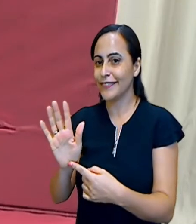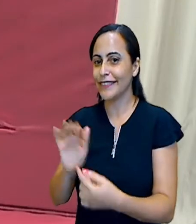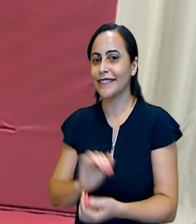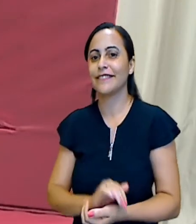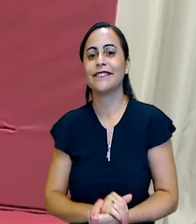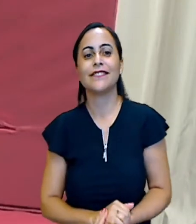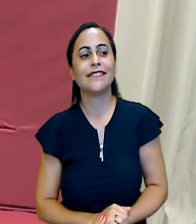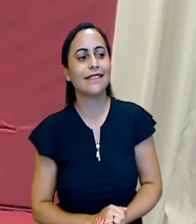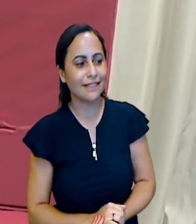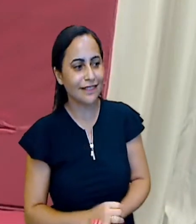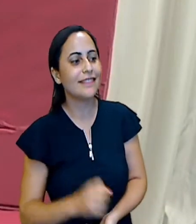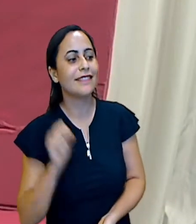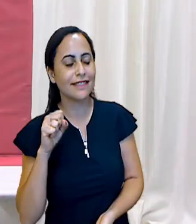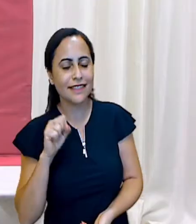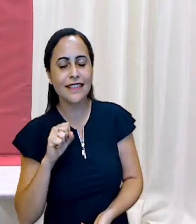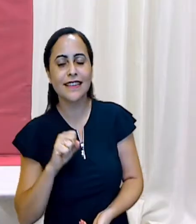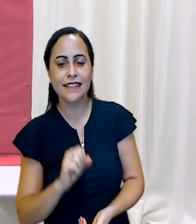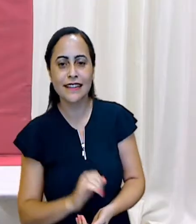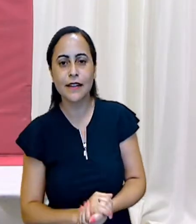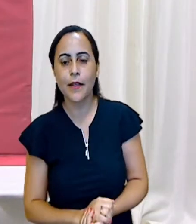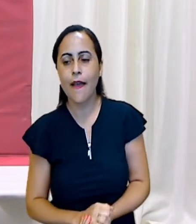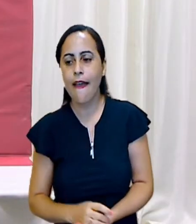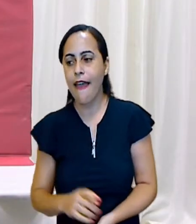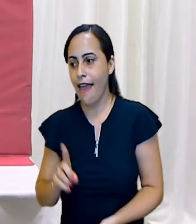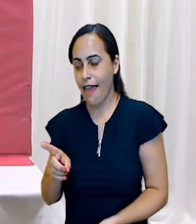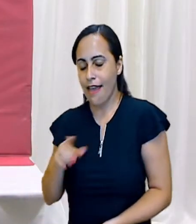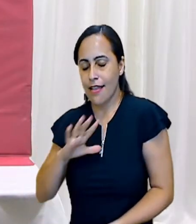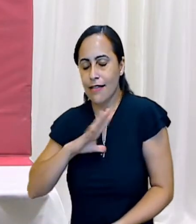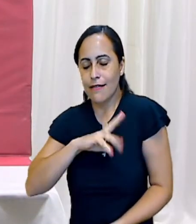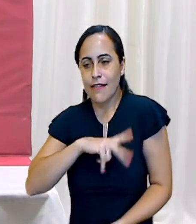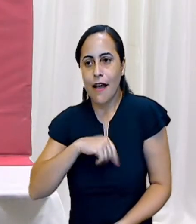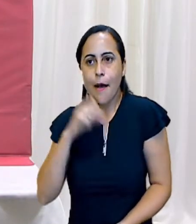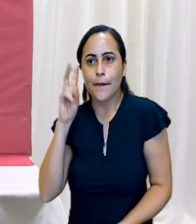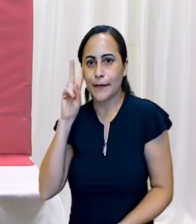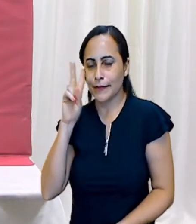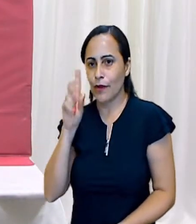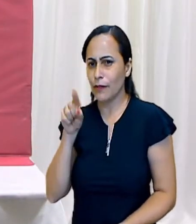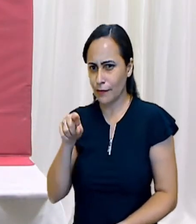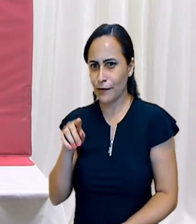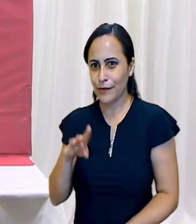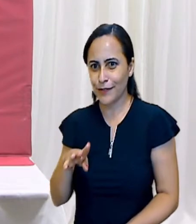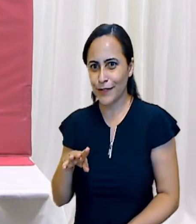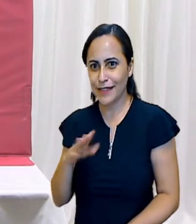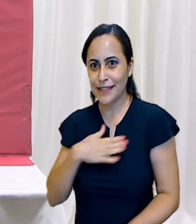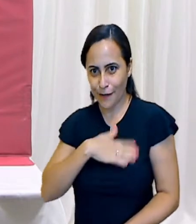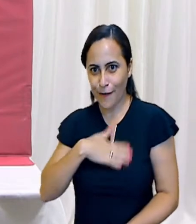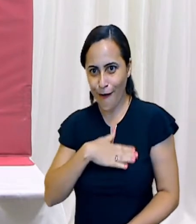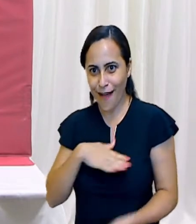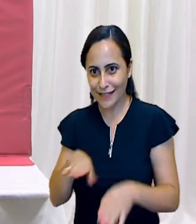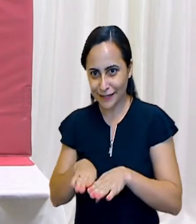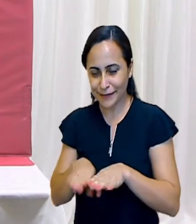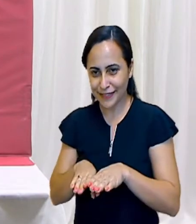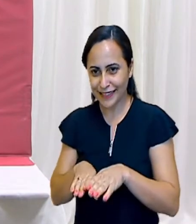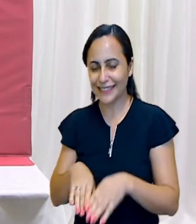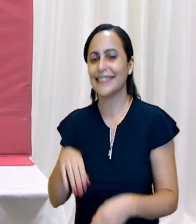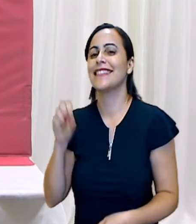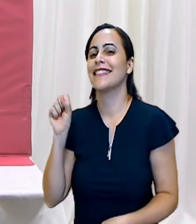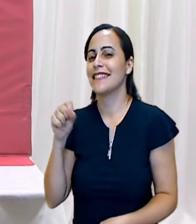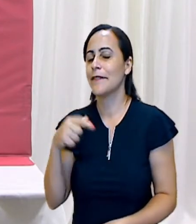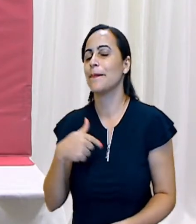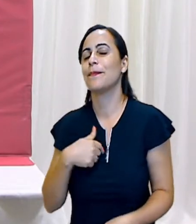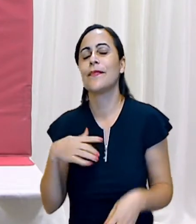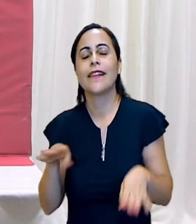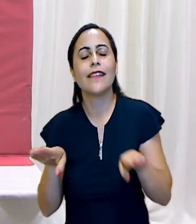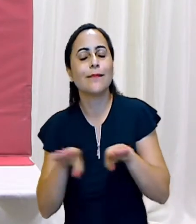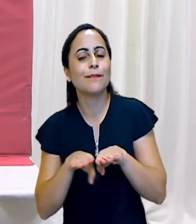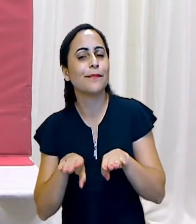Ele ama história. E vocês gostam de história como o Marcelo? Sim? Ai, eu também. Eu